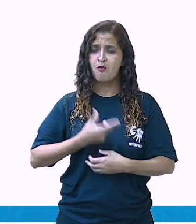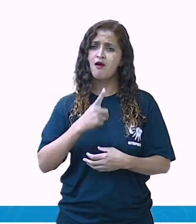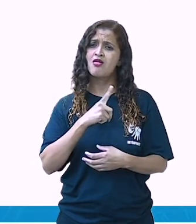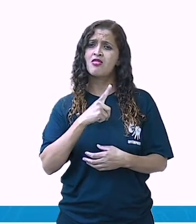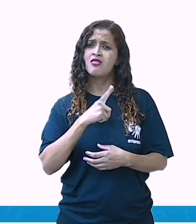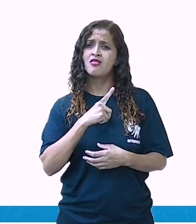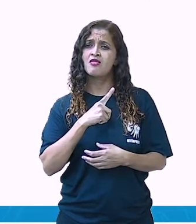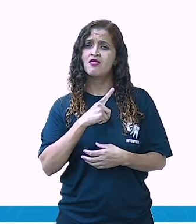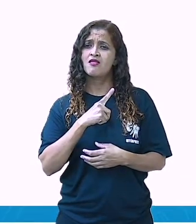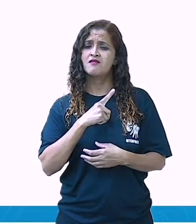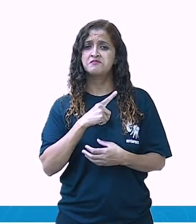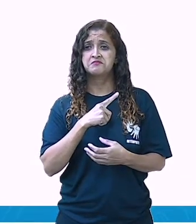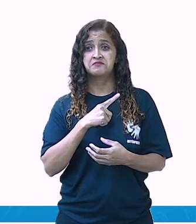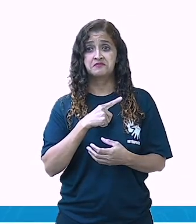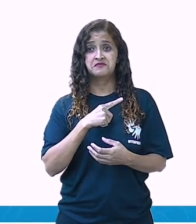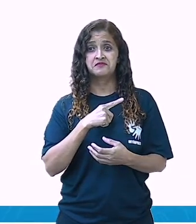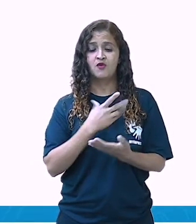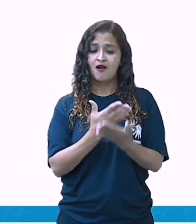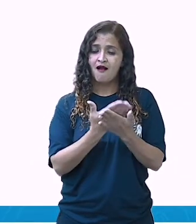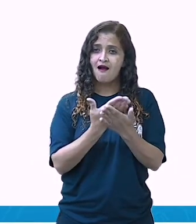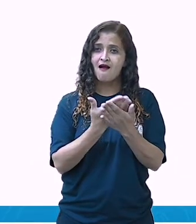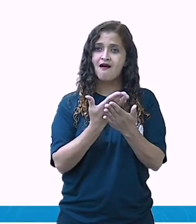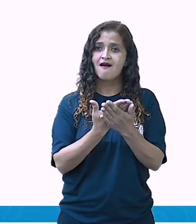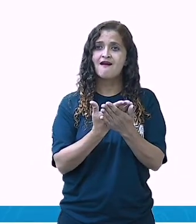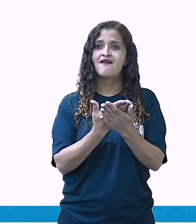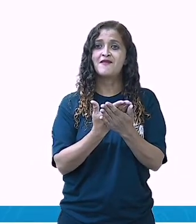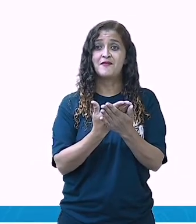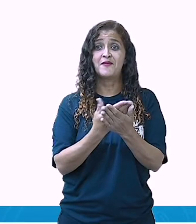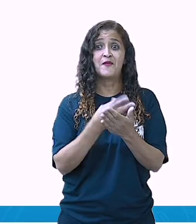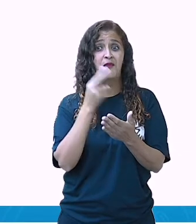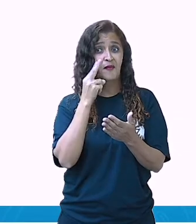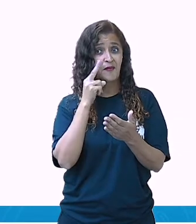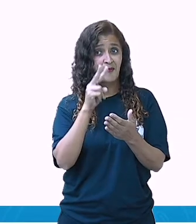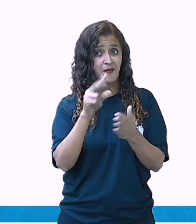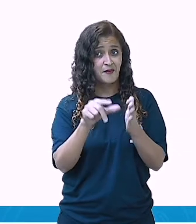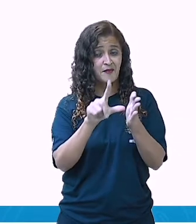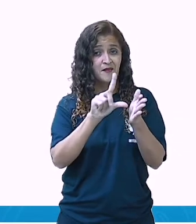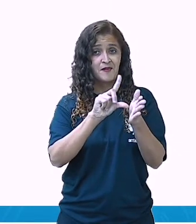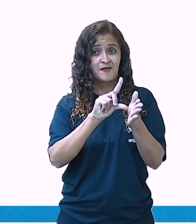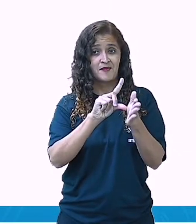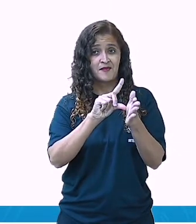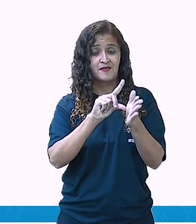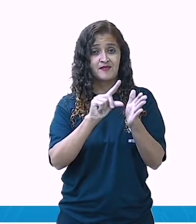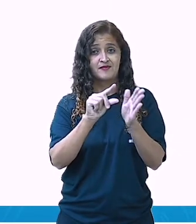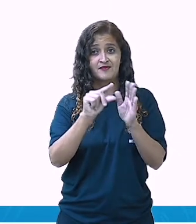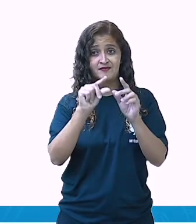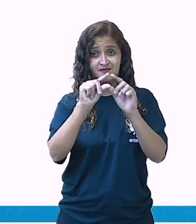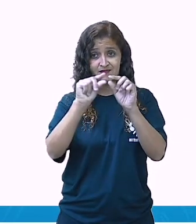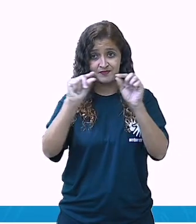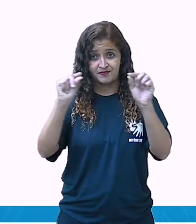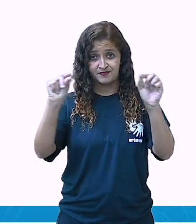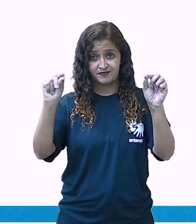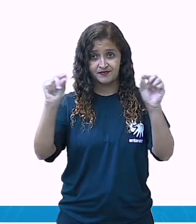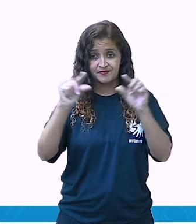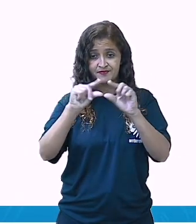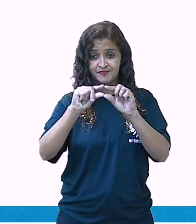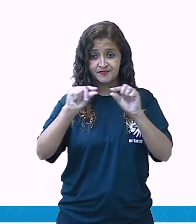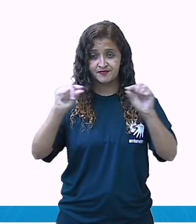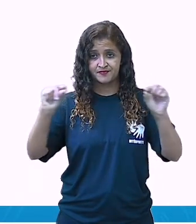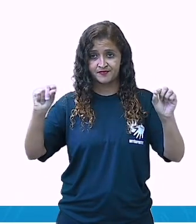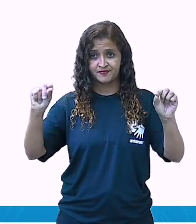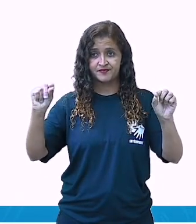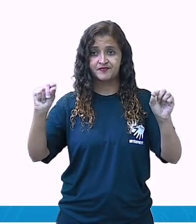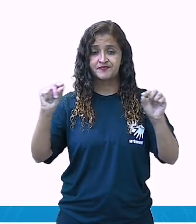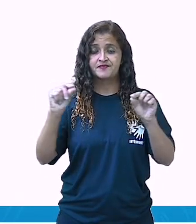A gente leu no começo da aula a questão de versos e estrofes. Versos é cada linha do